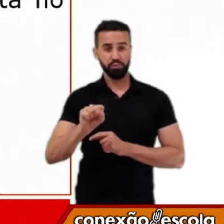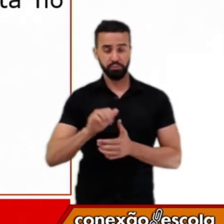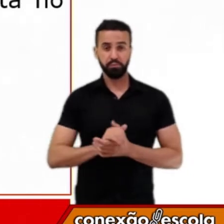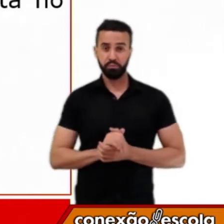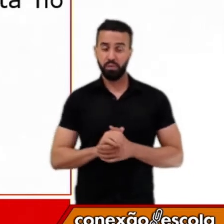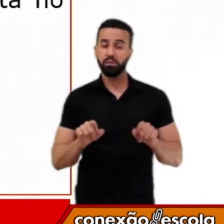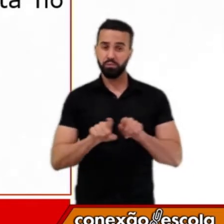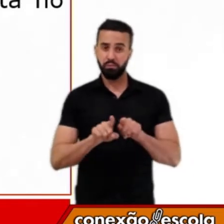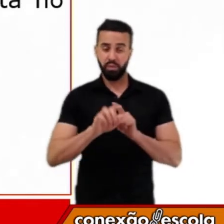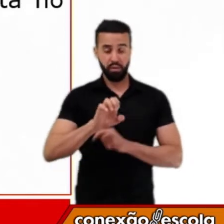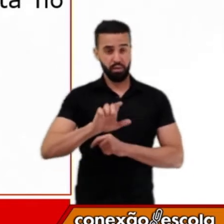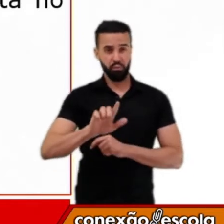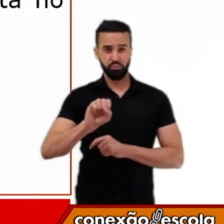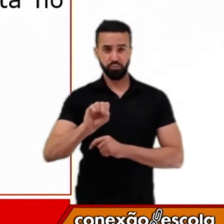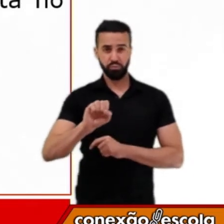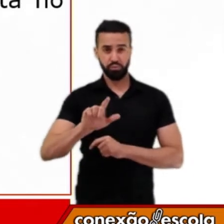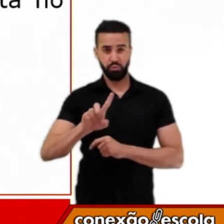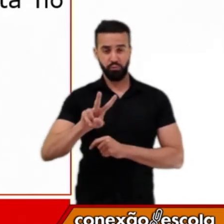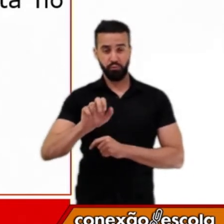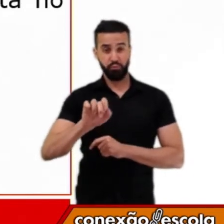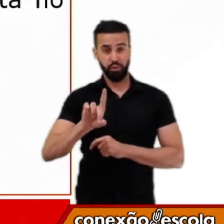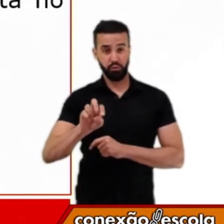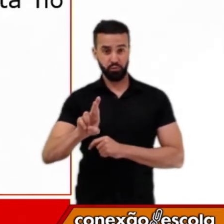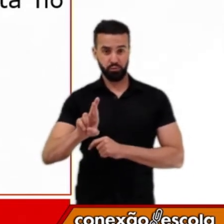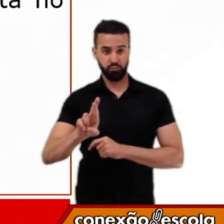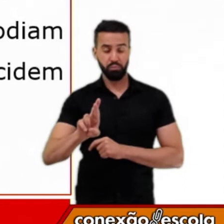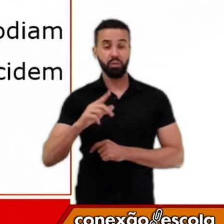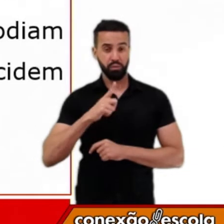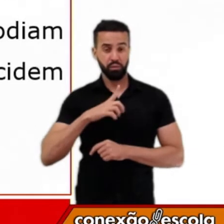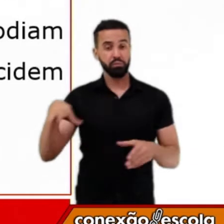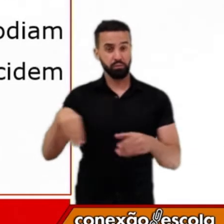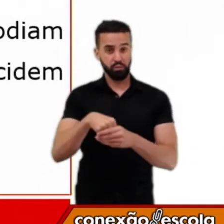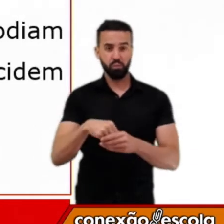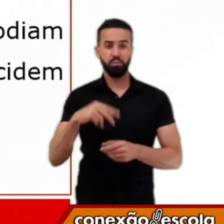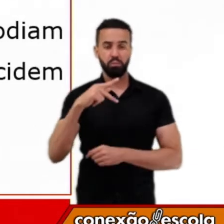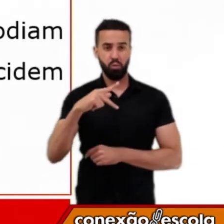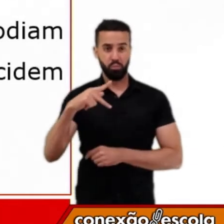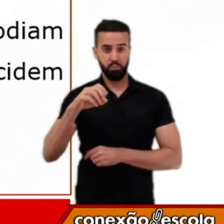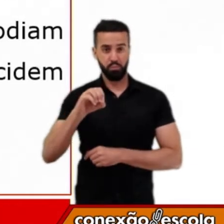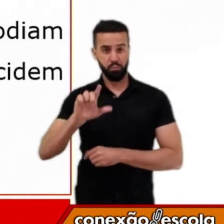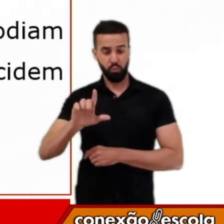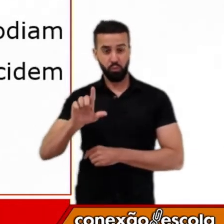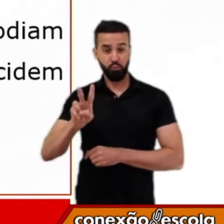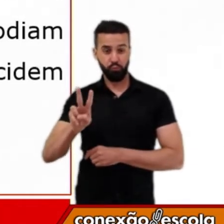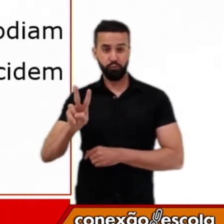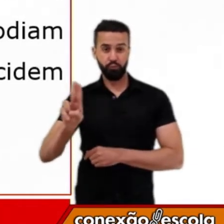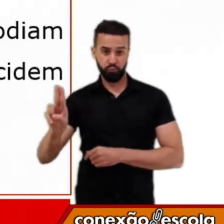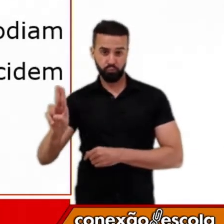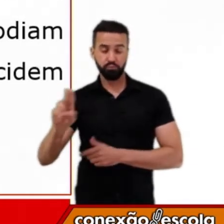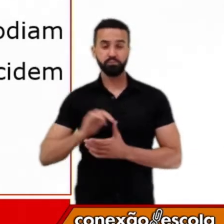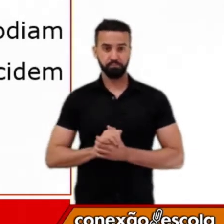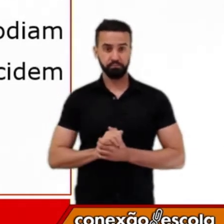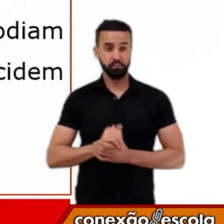do mundo, segundo esse povo, é descrita no Popovu, uma coleção épica de lendas